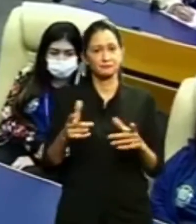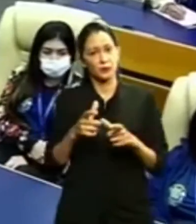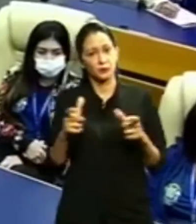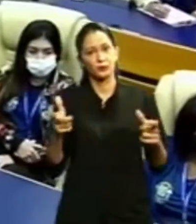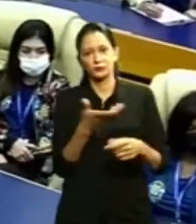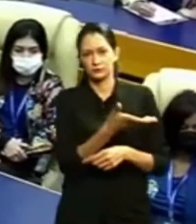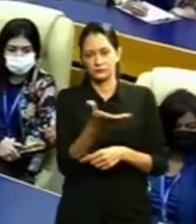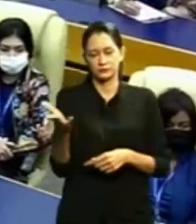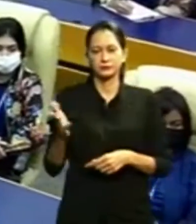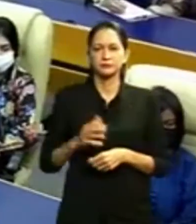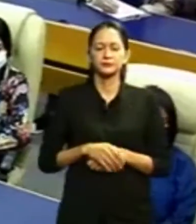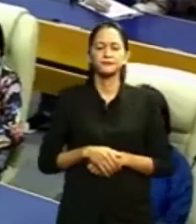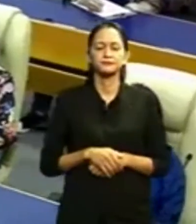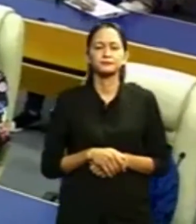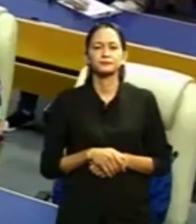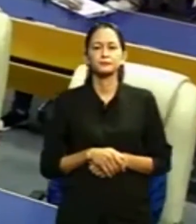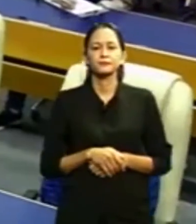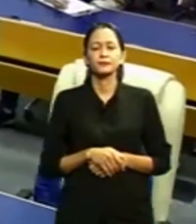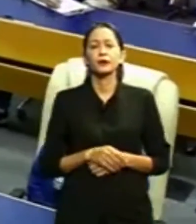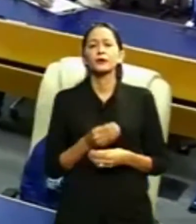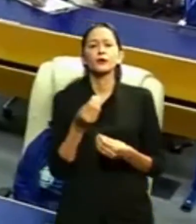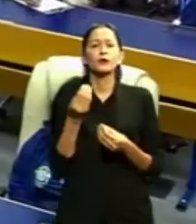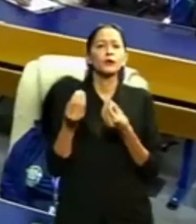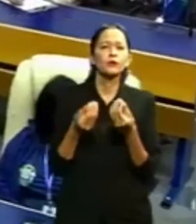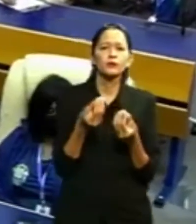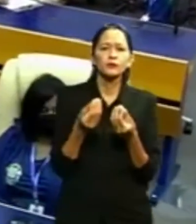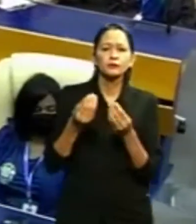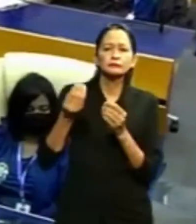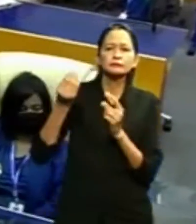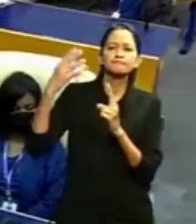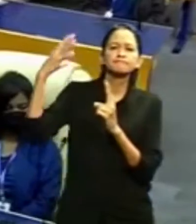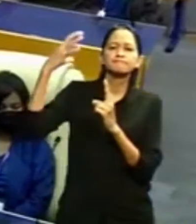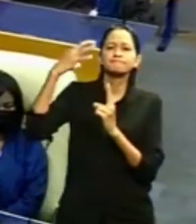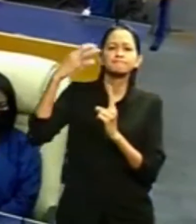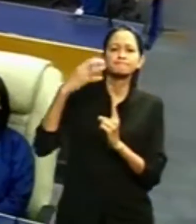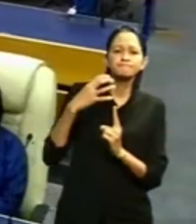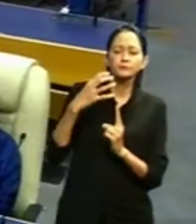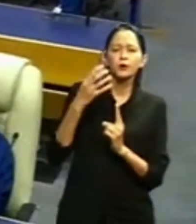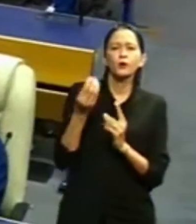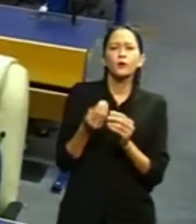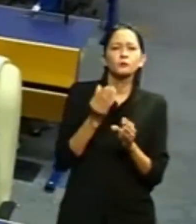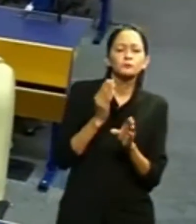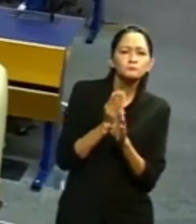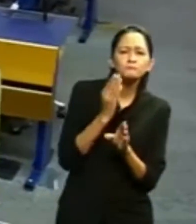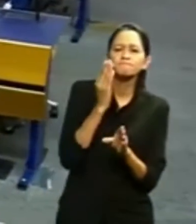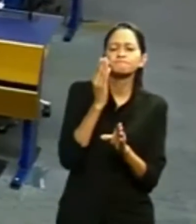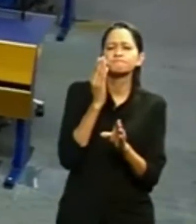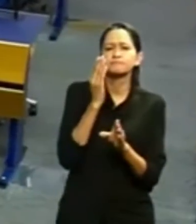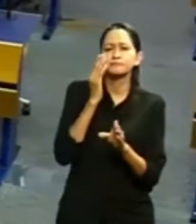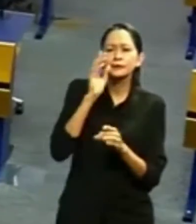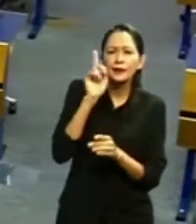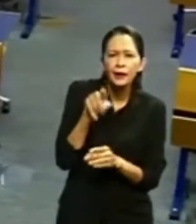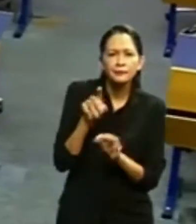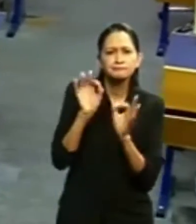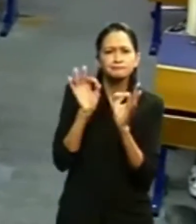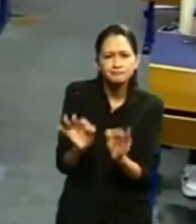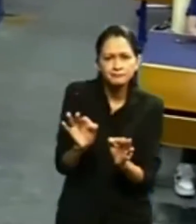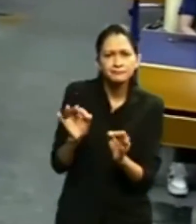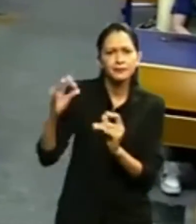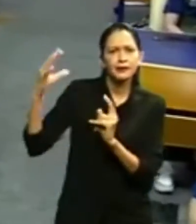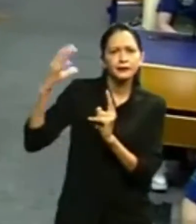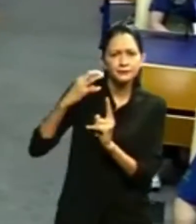Então, como que a gente lida com essa situação? Como que a gente sabe se a gente está ou não em uma situação de